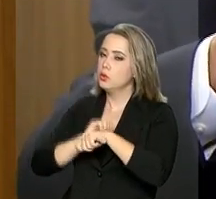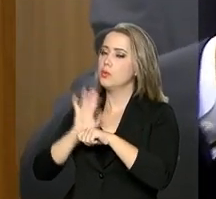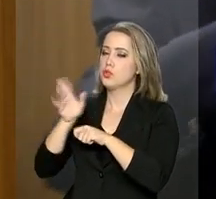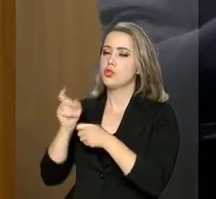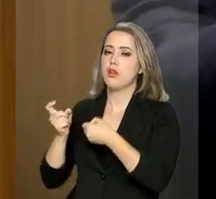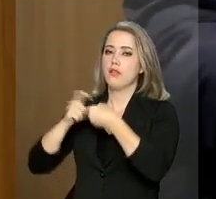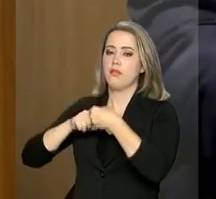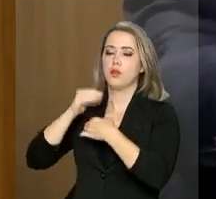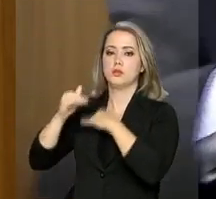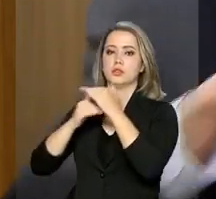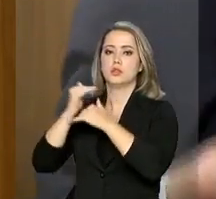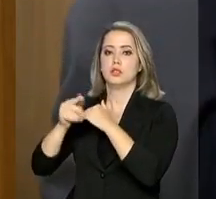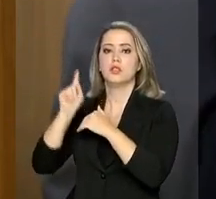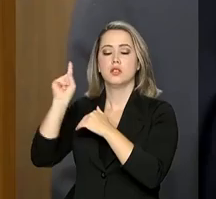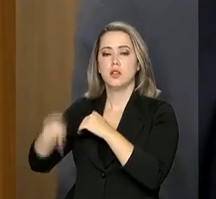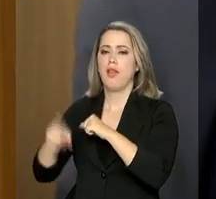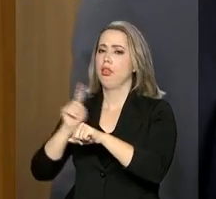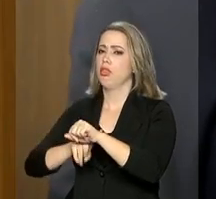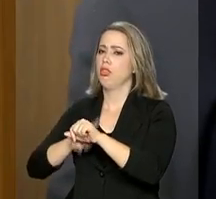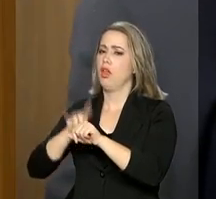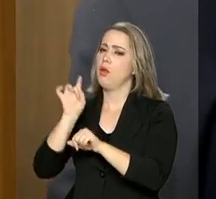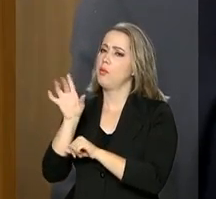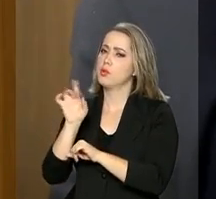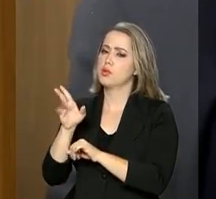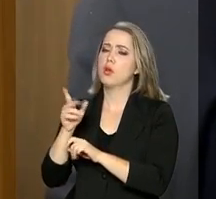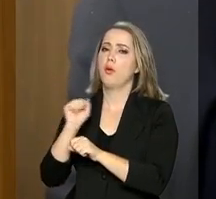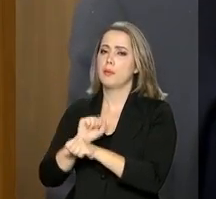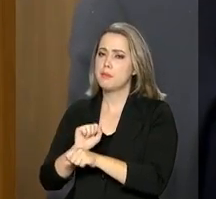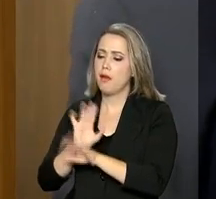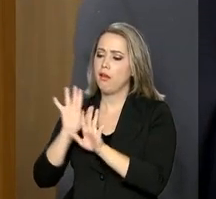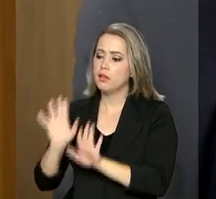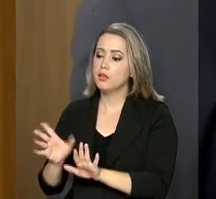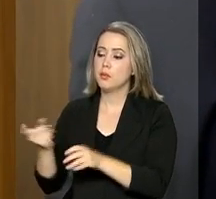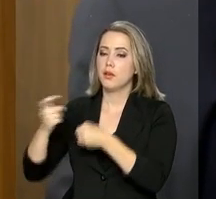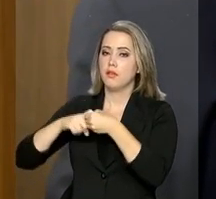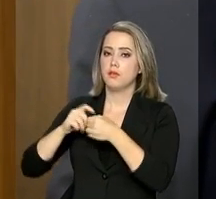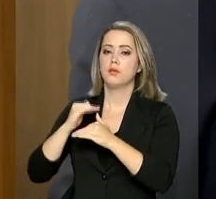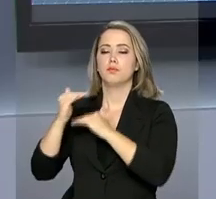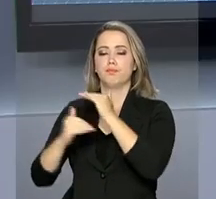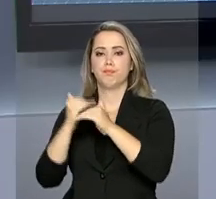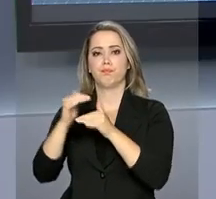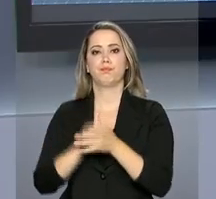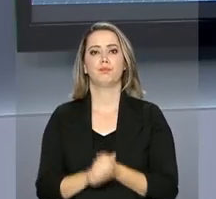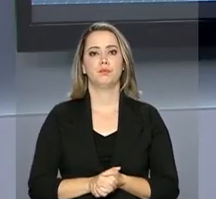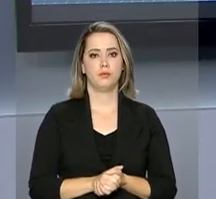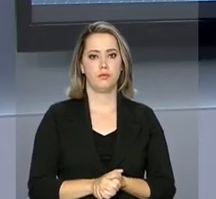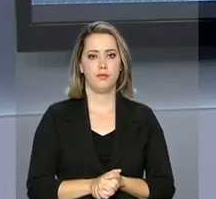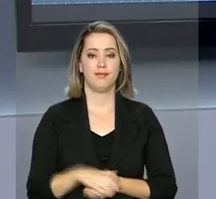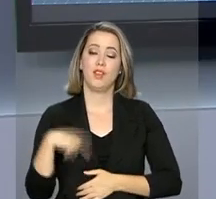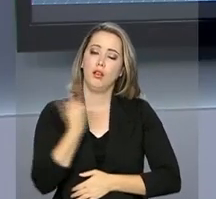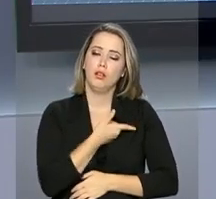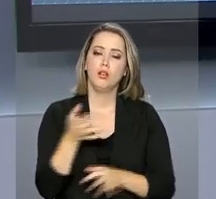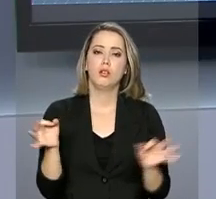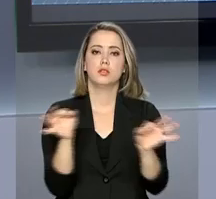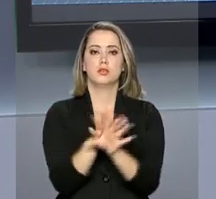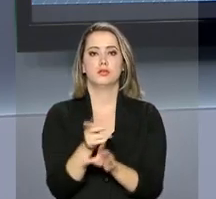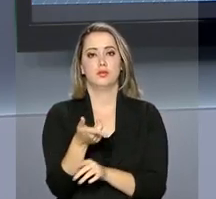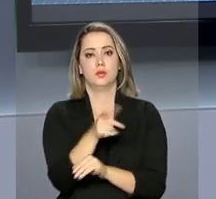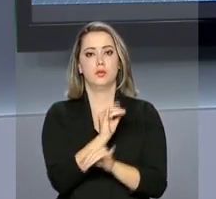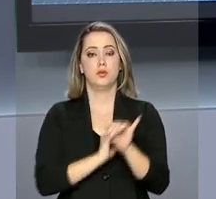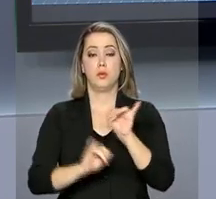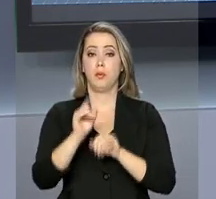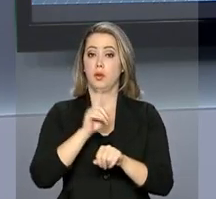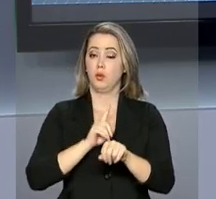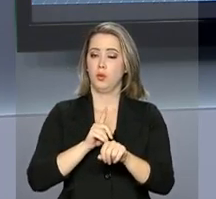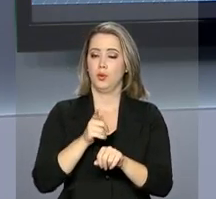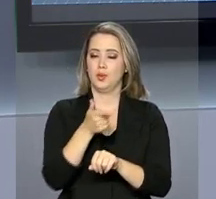voltou a crescer e é uma questão de tempo para que o emprego aumente. E nós ficamos por aqui, voltamos